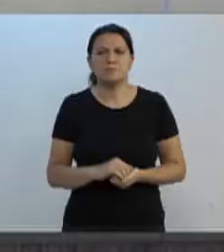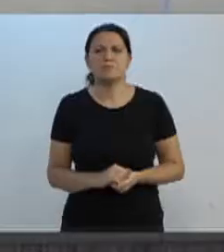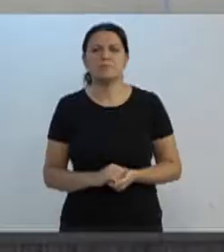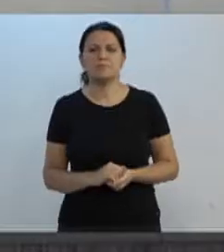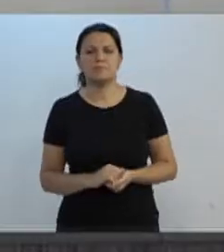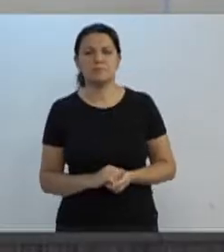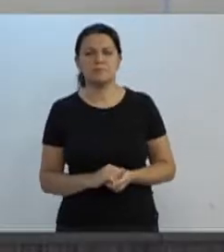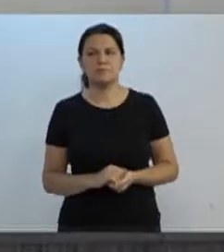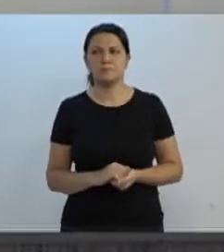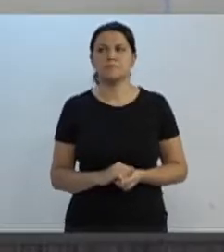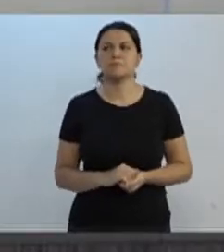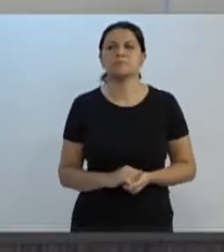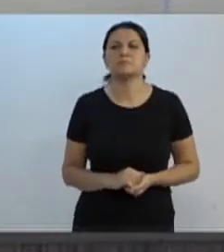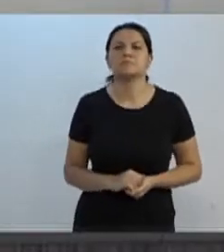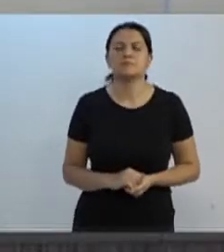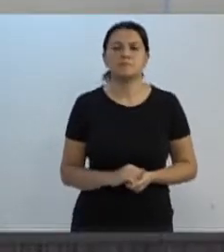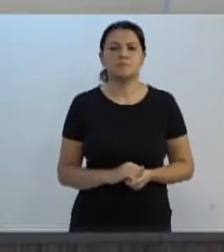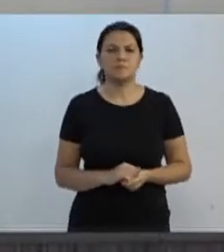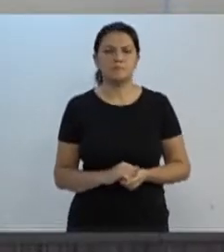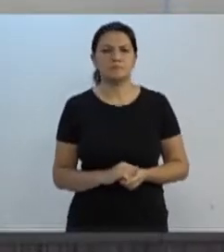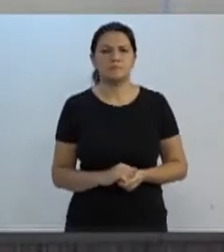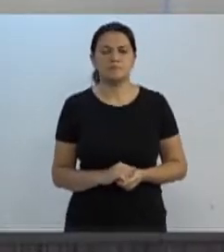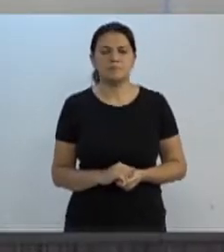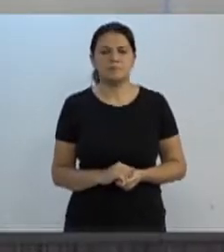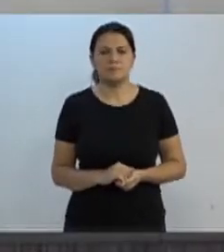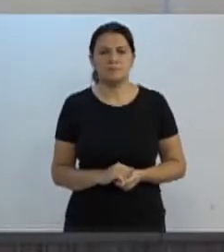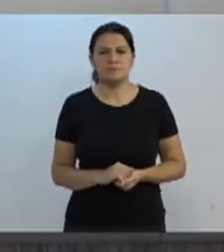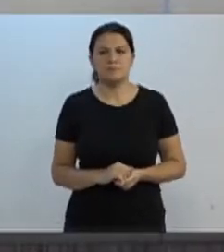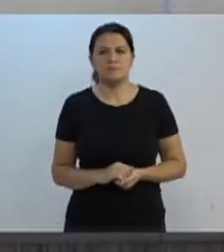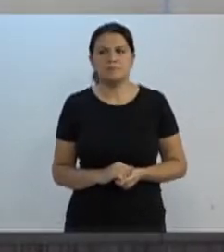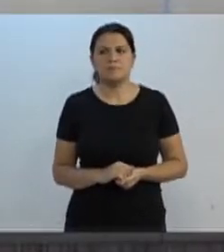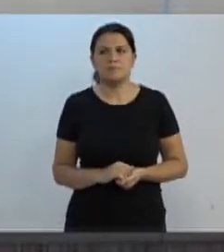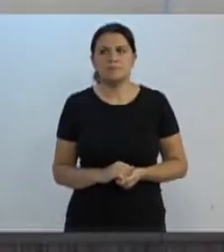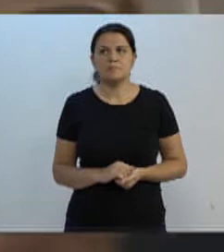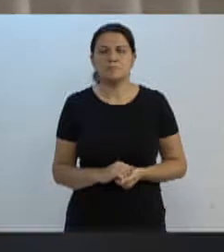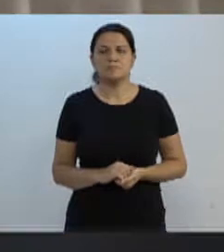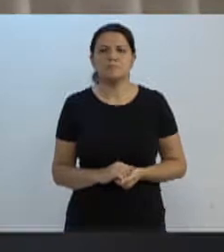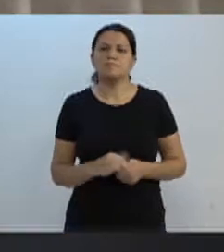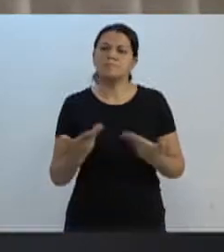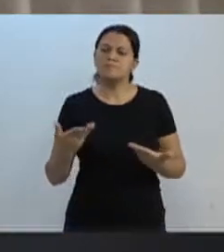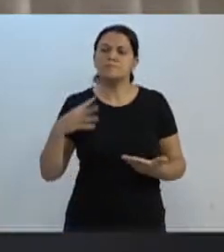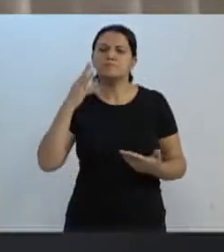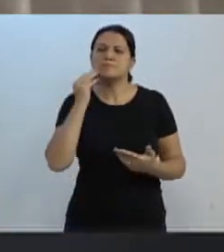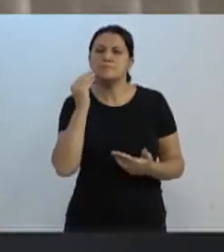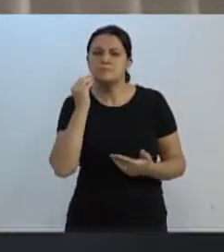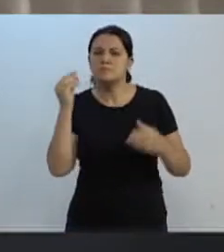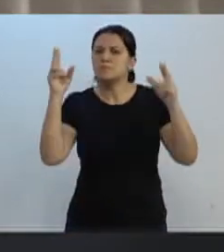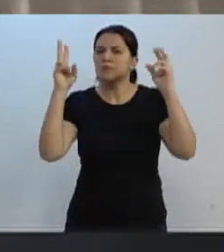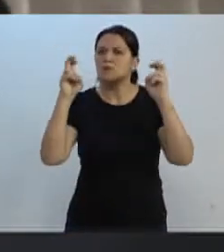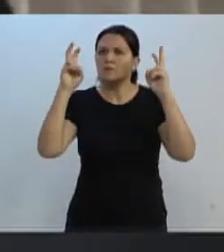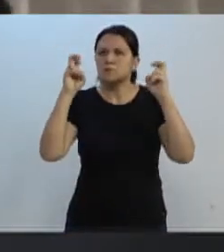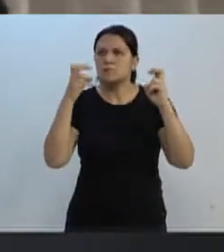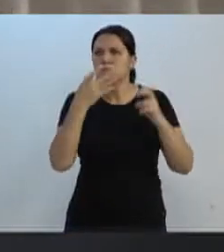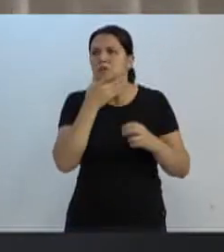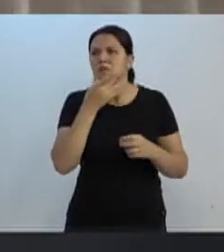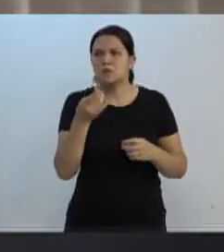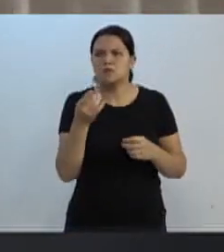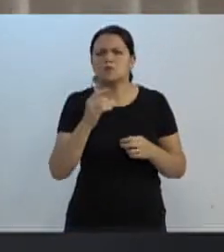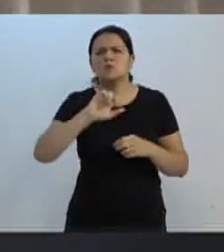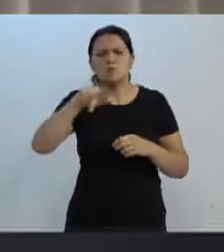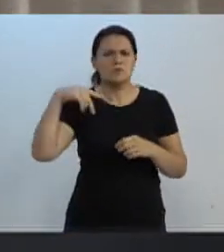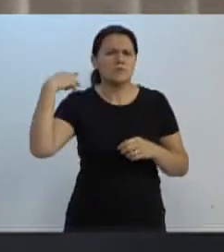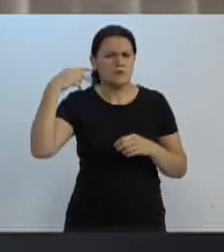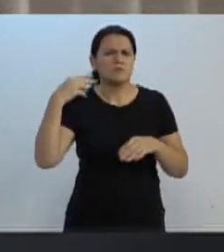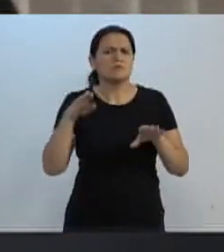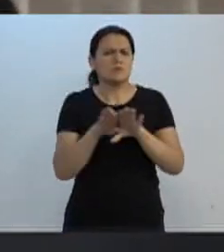ouvir, então, com autorização do orador, em aparte, o vereador Ito. Eduardo Gilson, esse tema também hoje, eu acho que demais vereadores vão